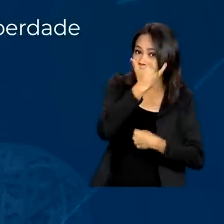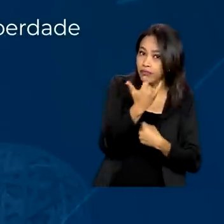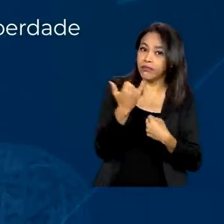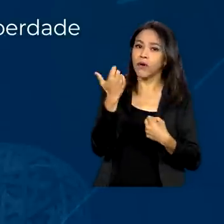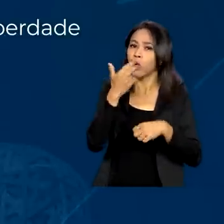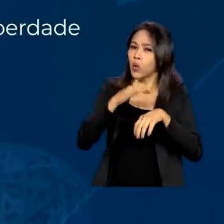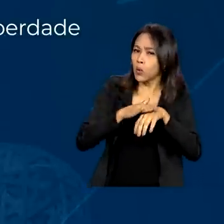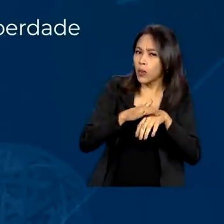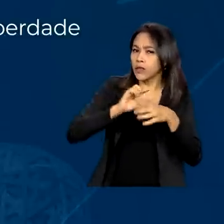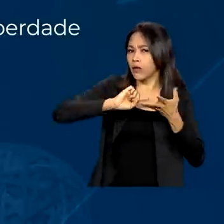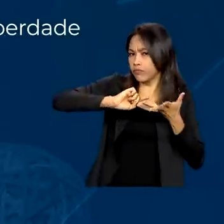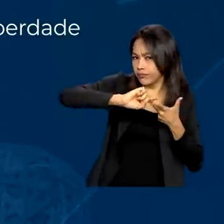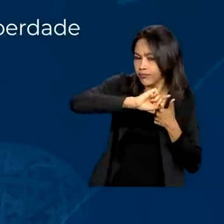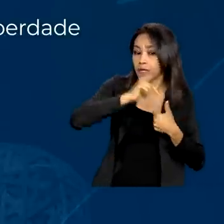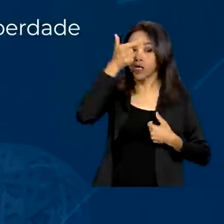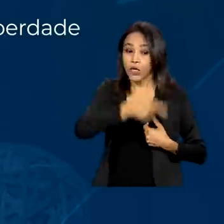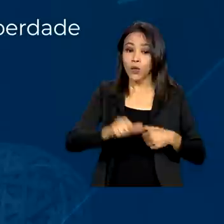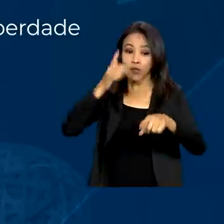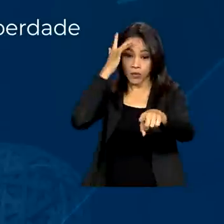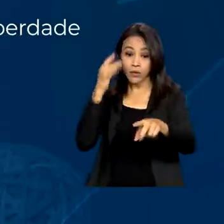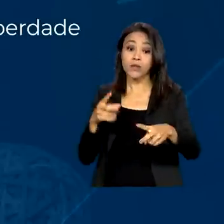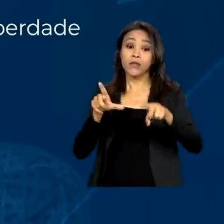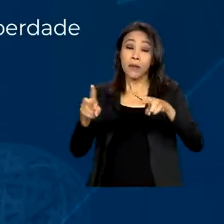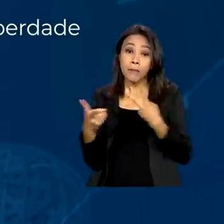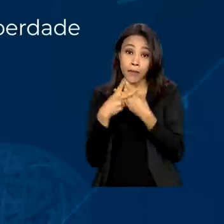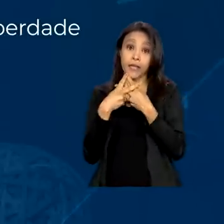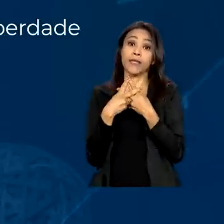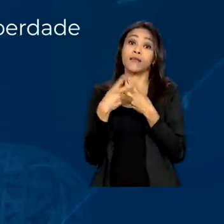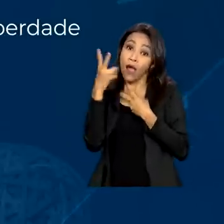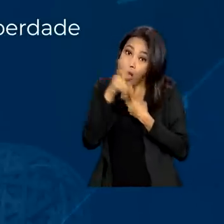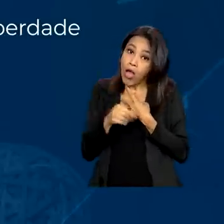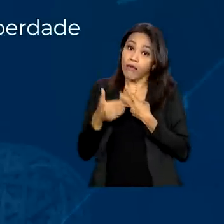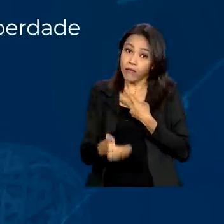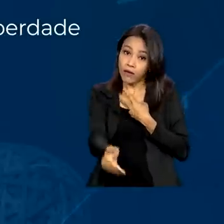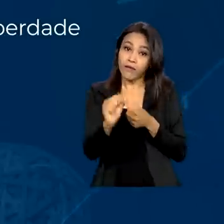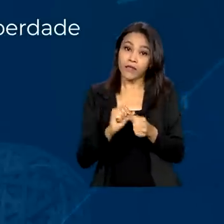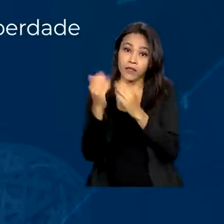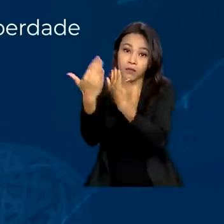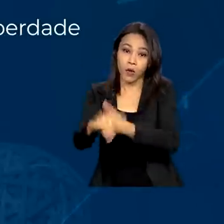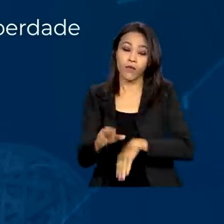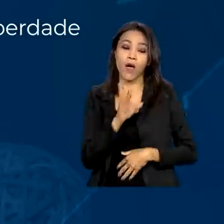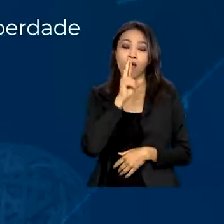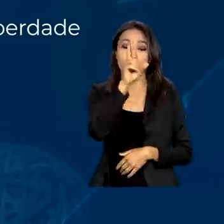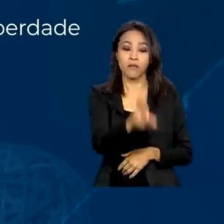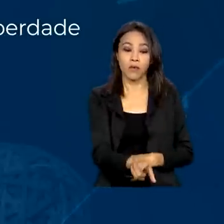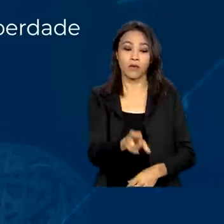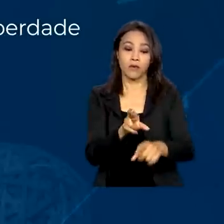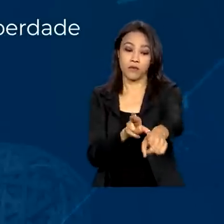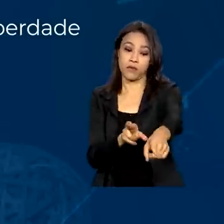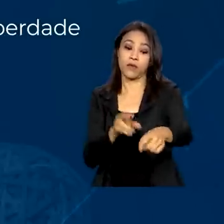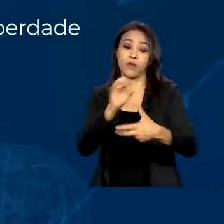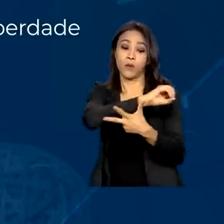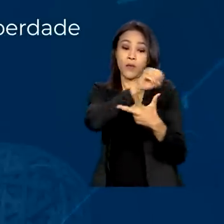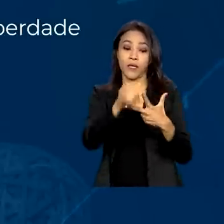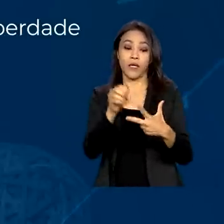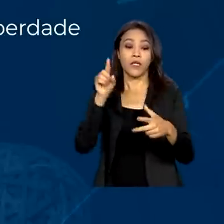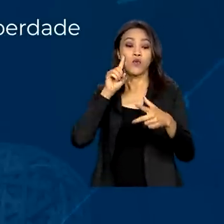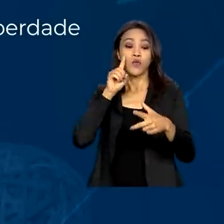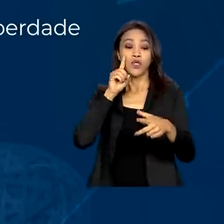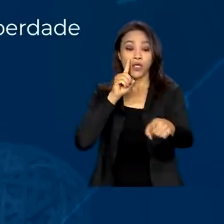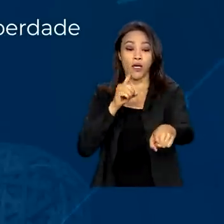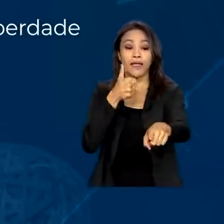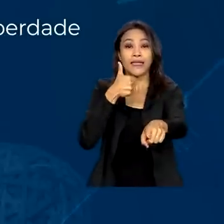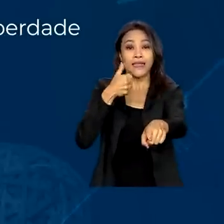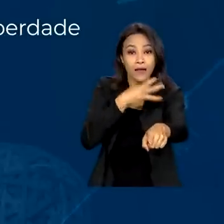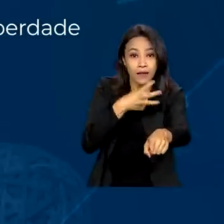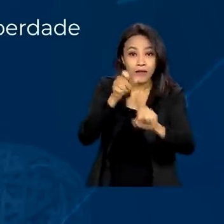que os privados de liberdade vão fazer o exame. O resultado final do Enem 2022 será publicado no dia